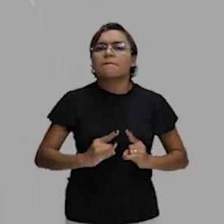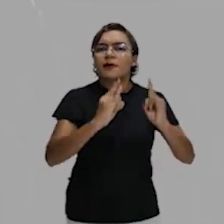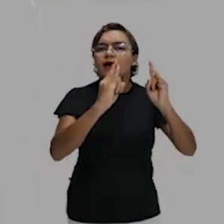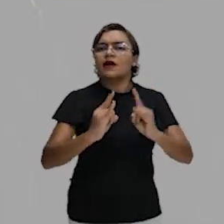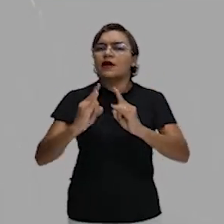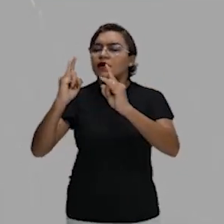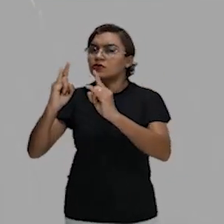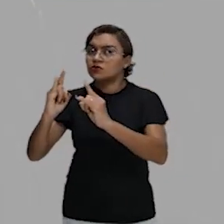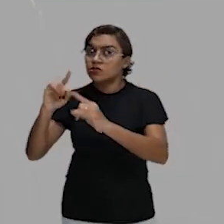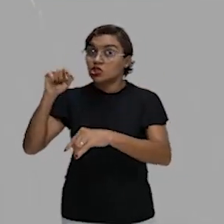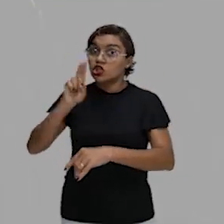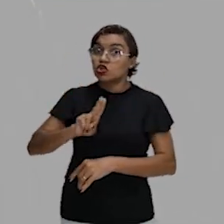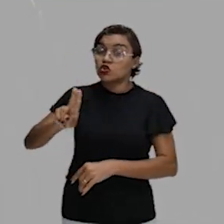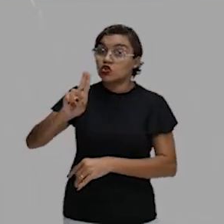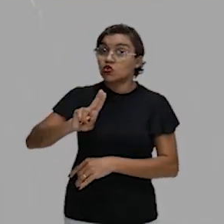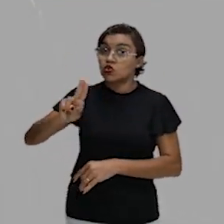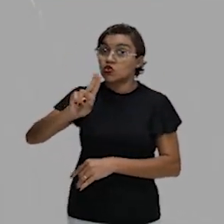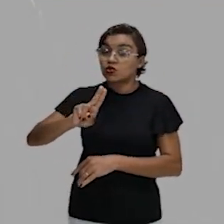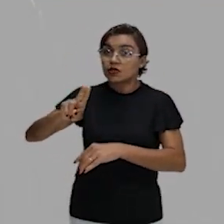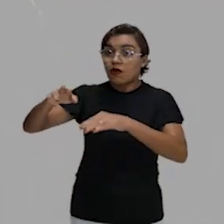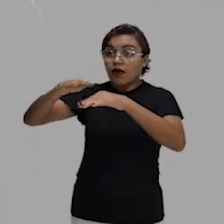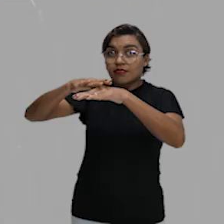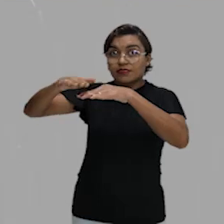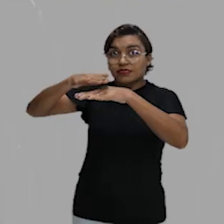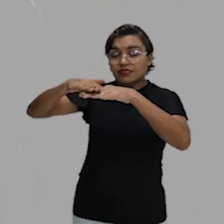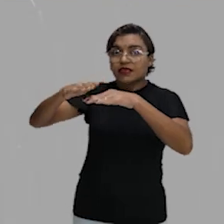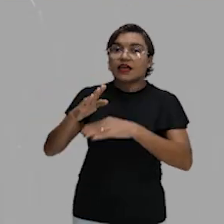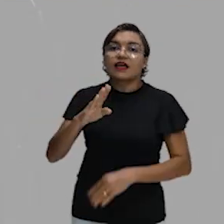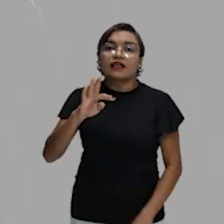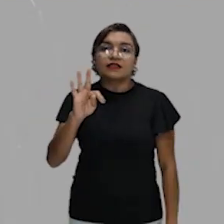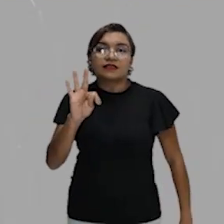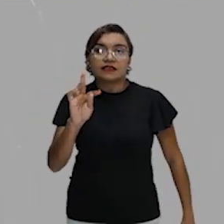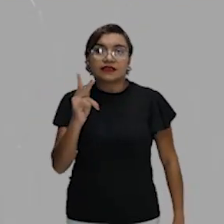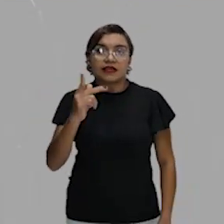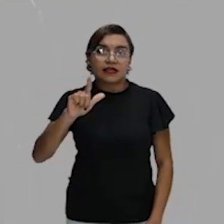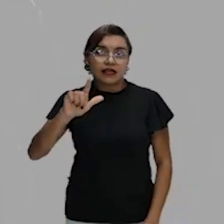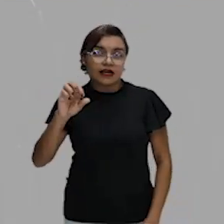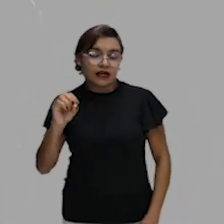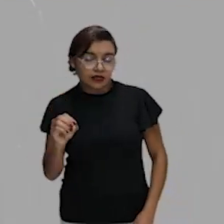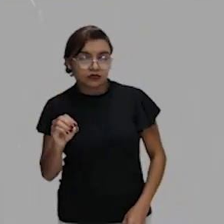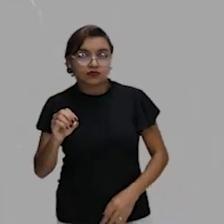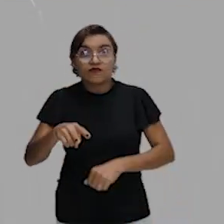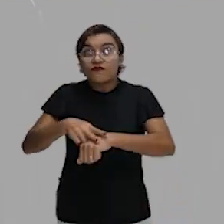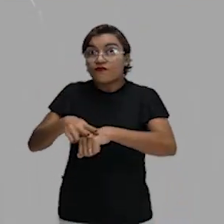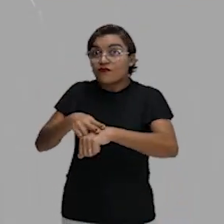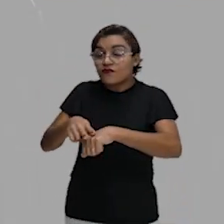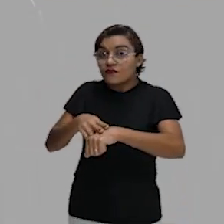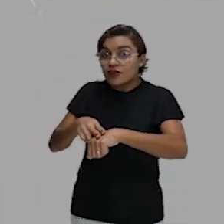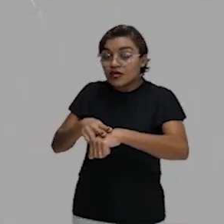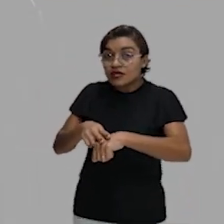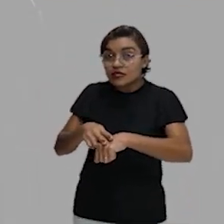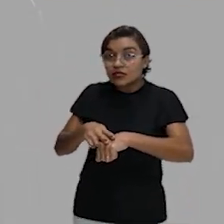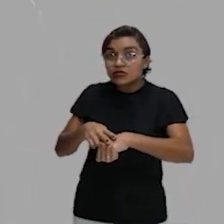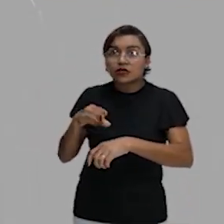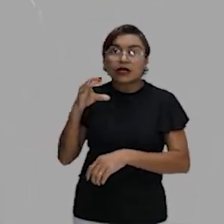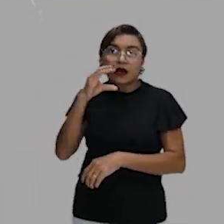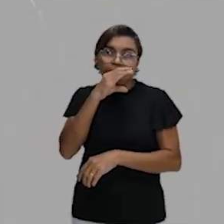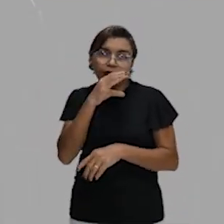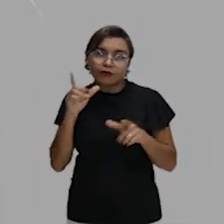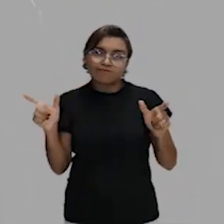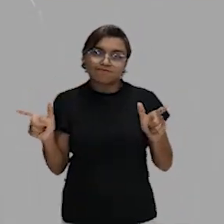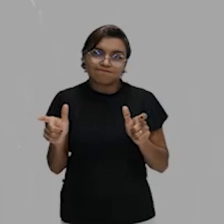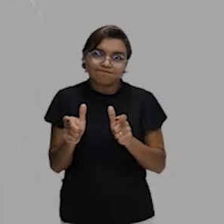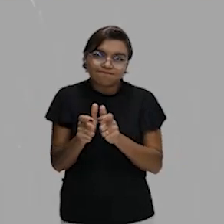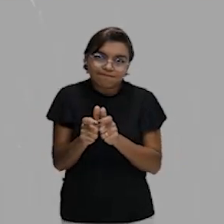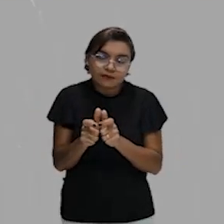que já adotam os chamados telhados verdes, né? Ou seja, colocam plantas no telhado para justamente diminuir a absorção de calor. Beleza? E